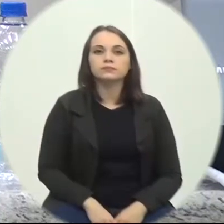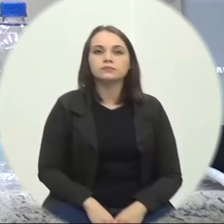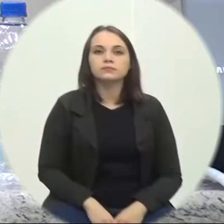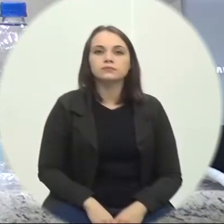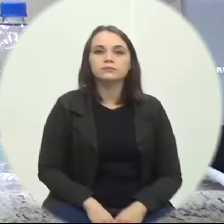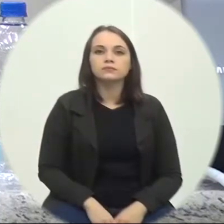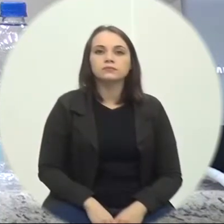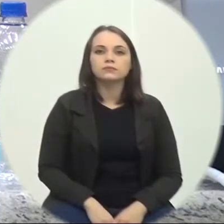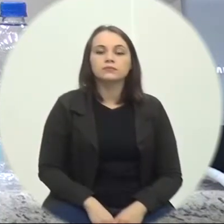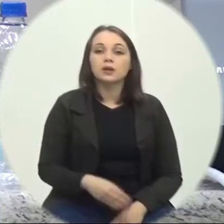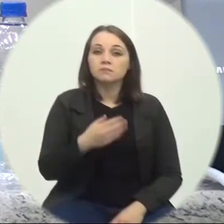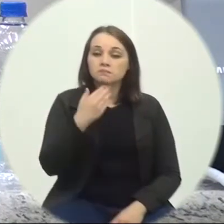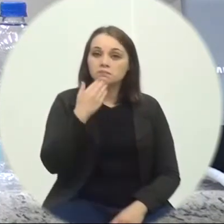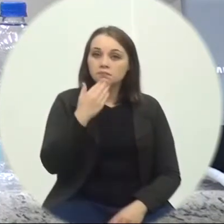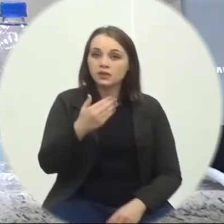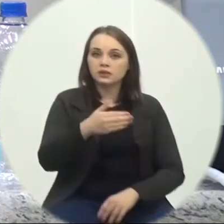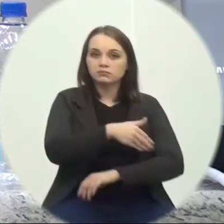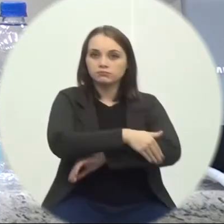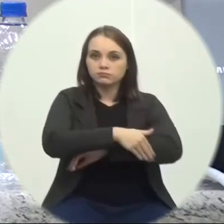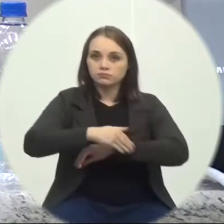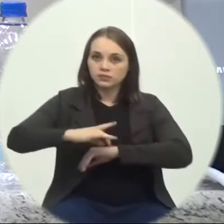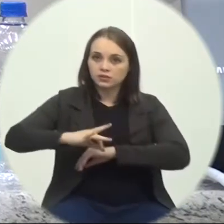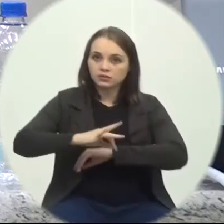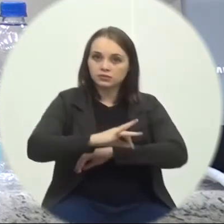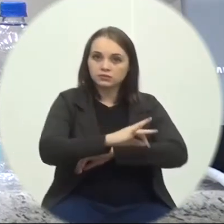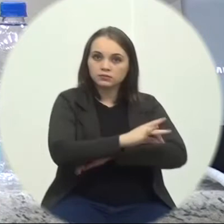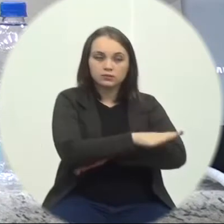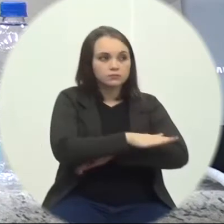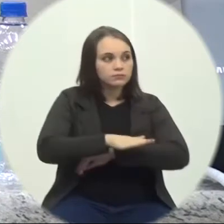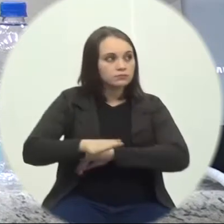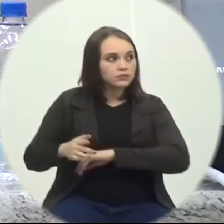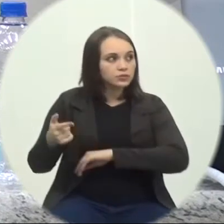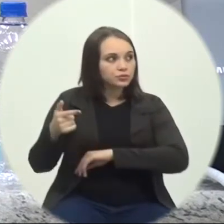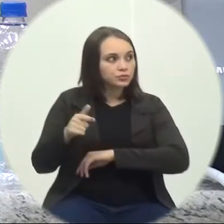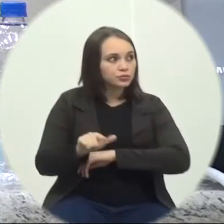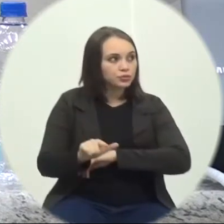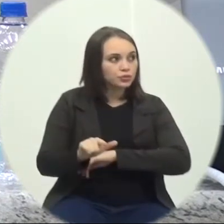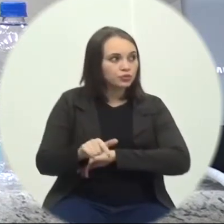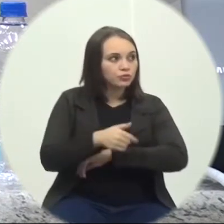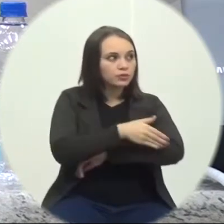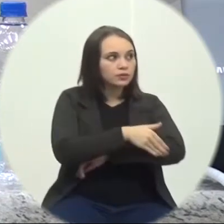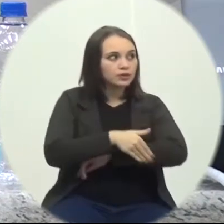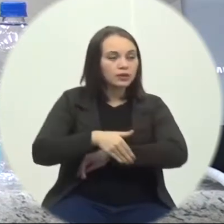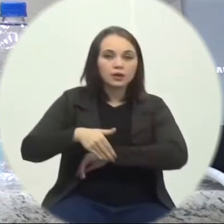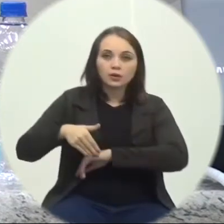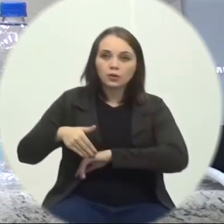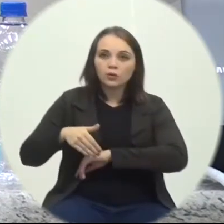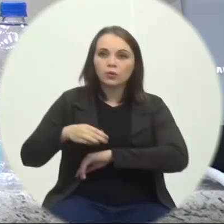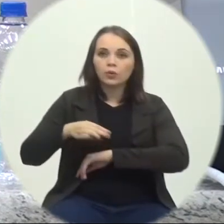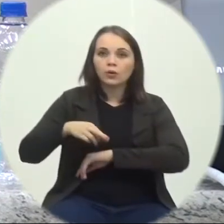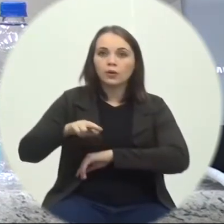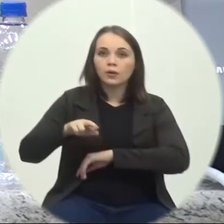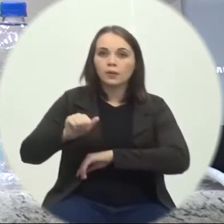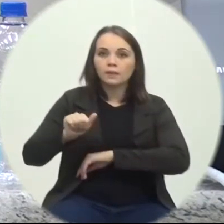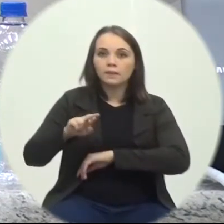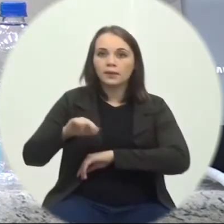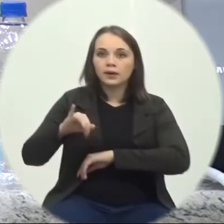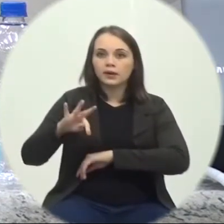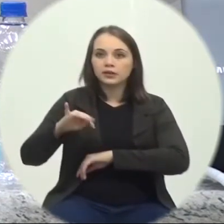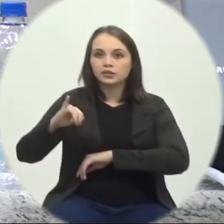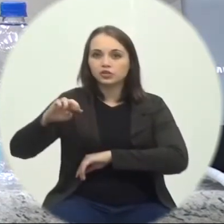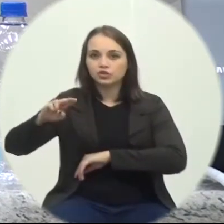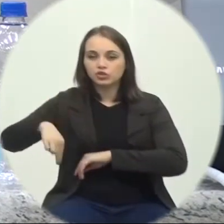Restauração Asfáltica Já existente Na rua Martim Afonso De Souza Esquina Com a rua Eduardo Soltou Bairro